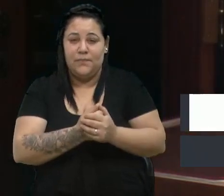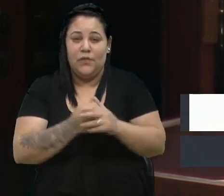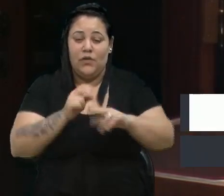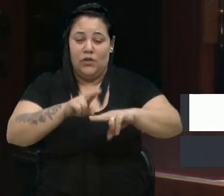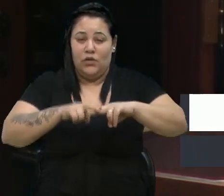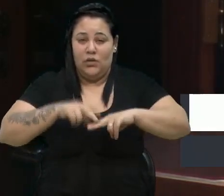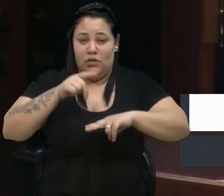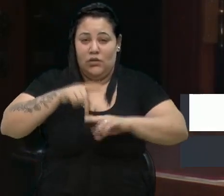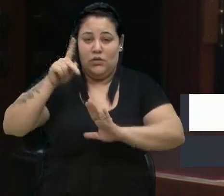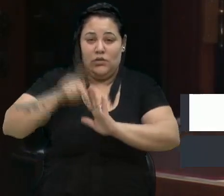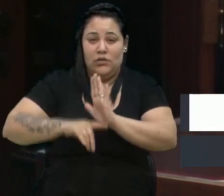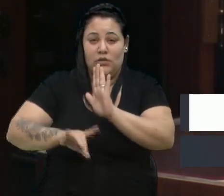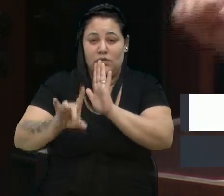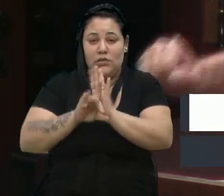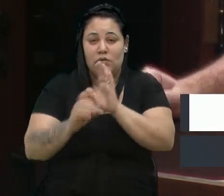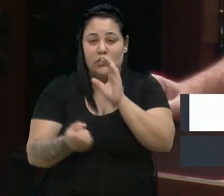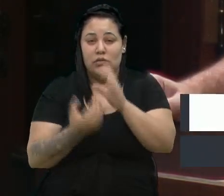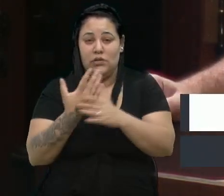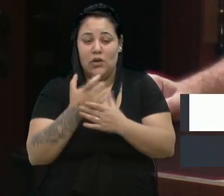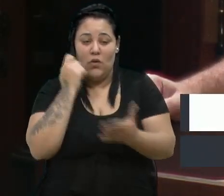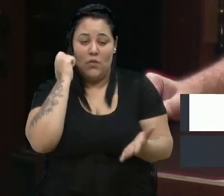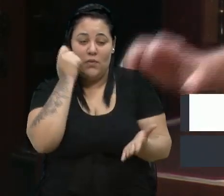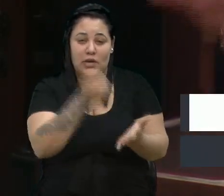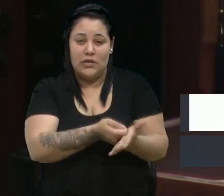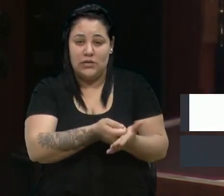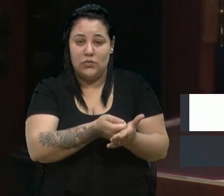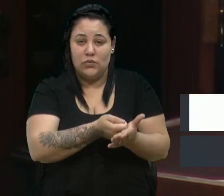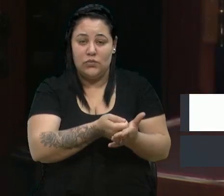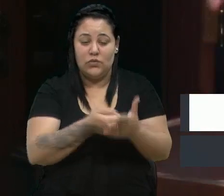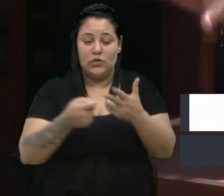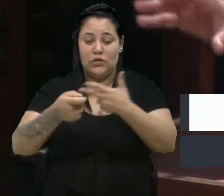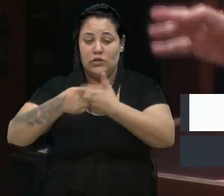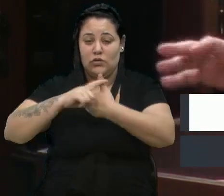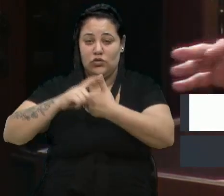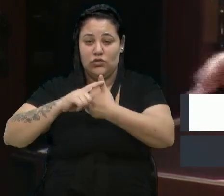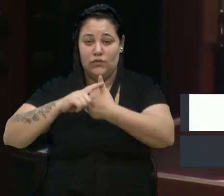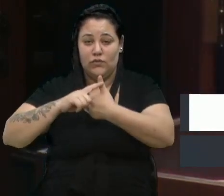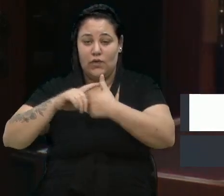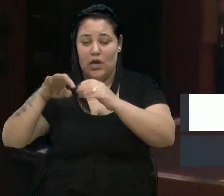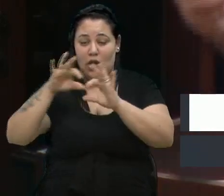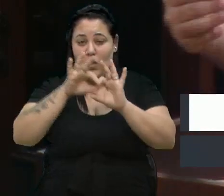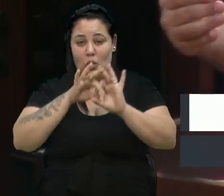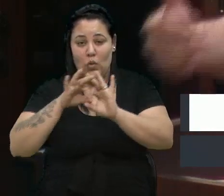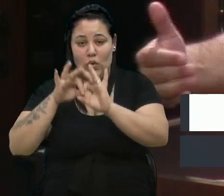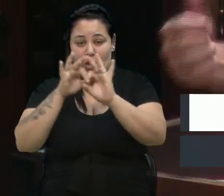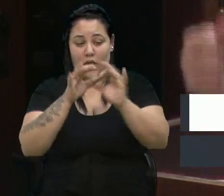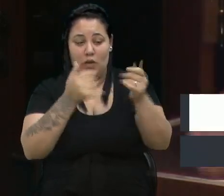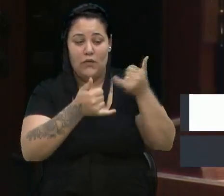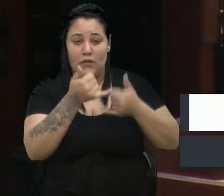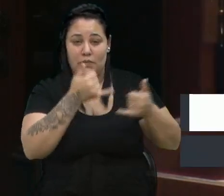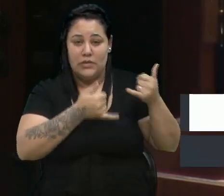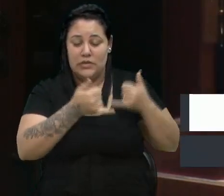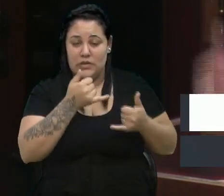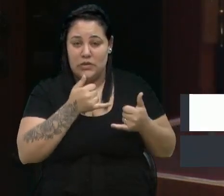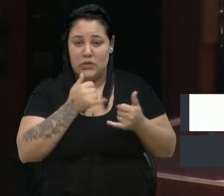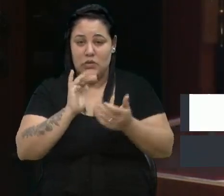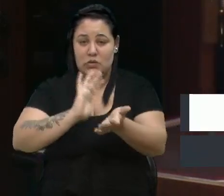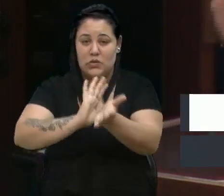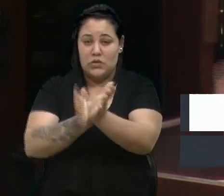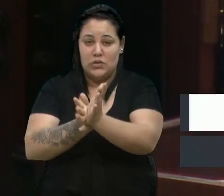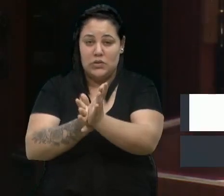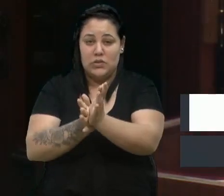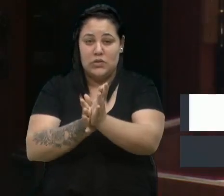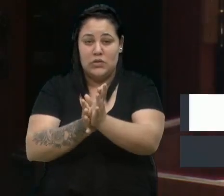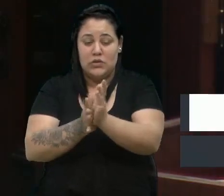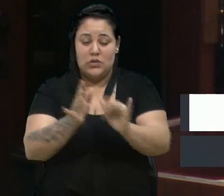lei, ele estabelece a obrigação do Poder Executivo em congregar os dados de racismo sofrido em Caxias, pela